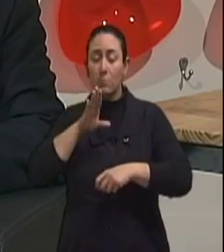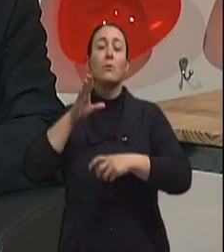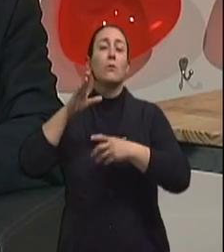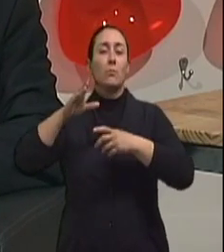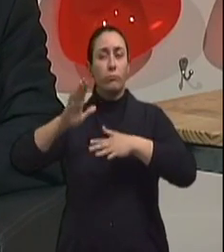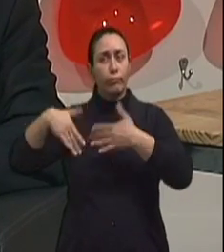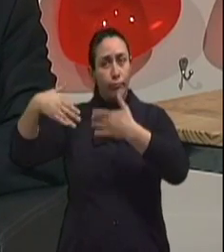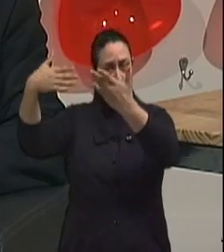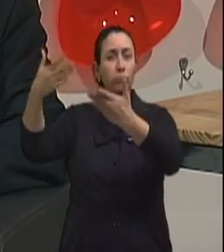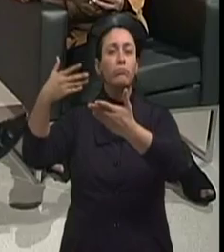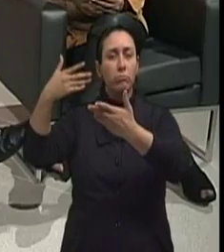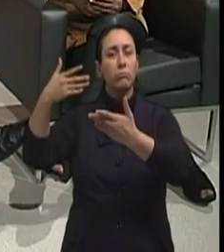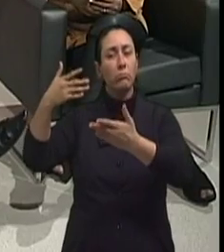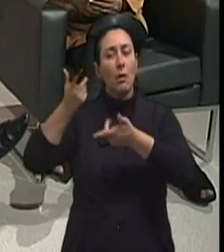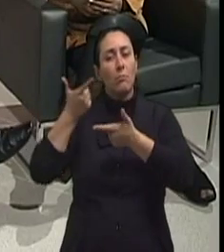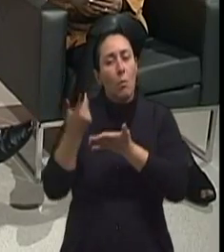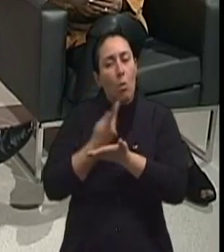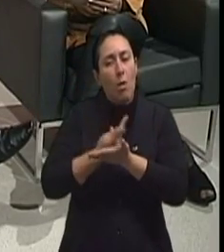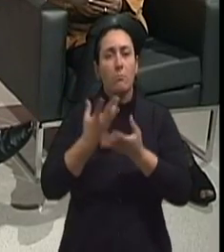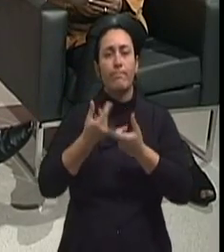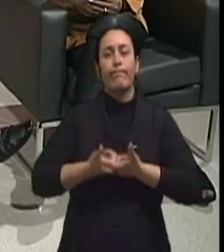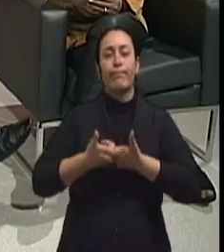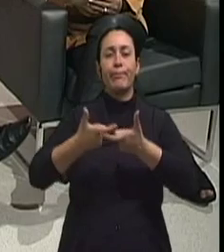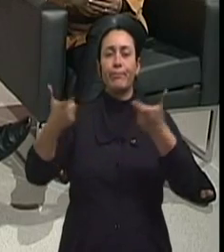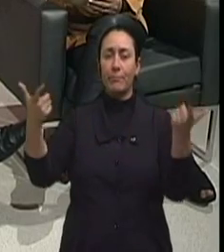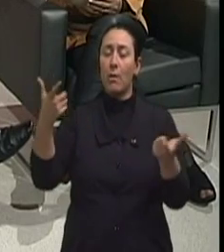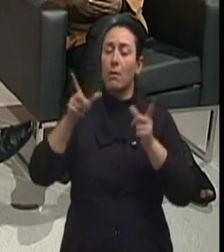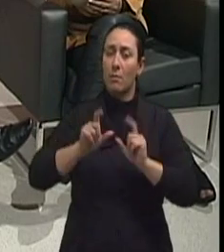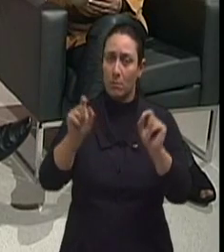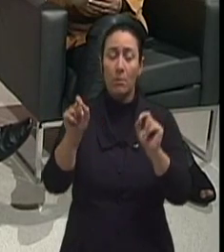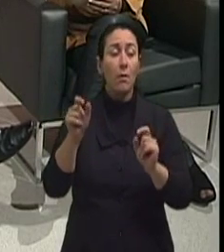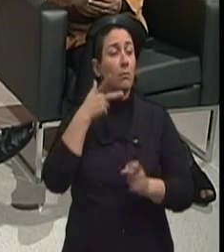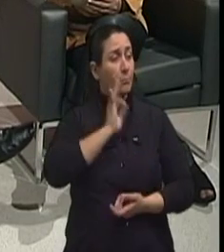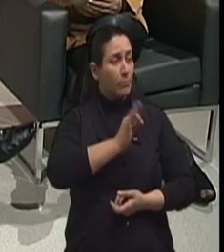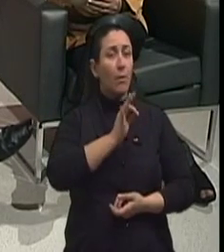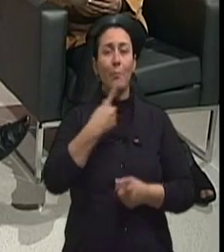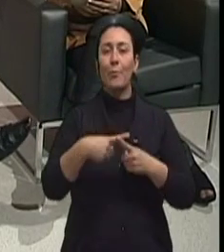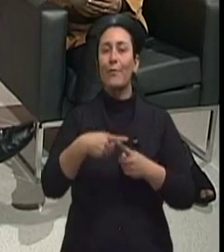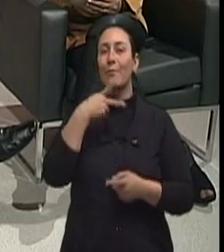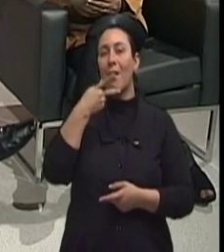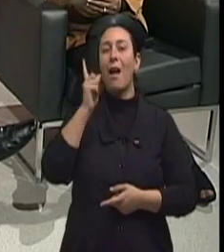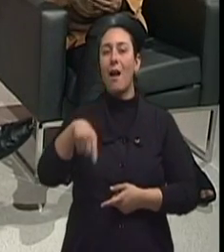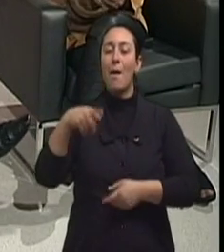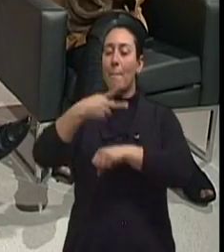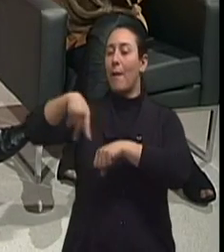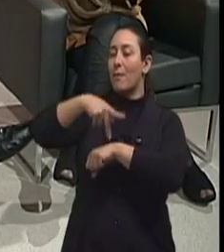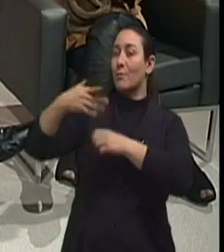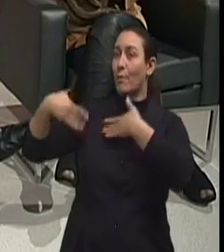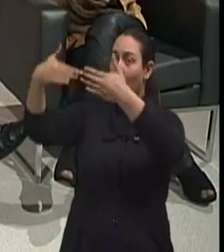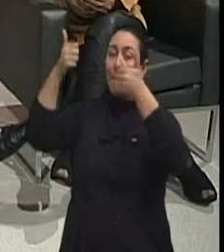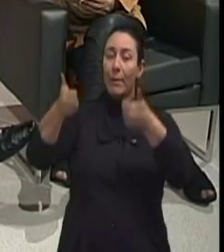países já desenvolvidos. Claro, porque isso a gente detecta muitas vezes um país desenvolvido não cuida tanto da sua saúde, né? É